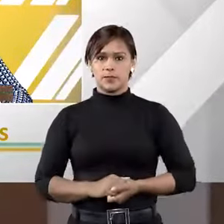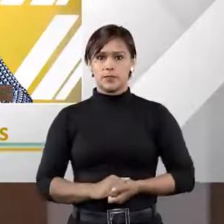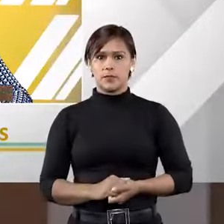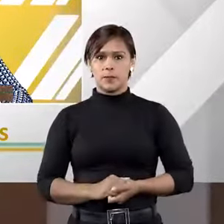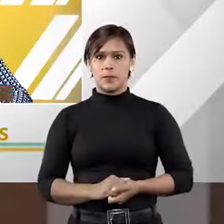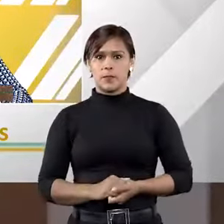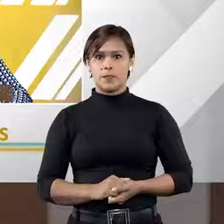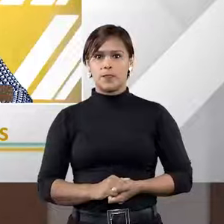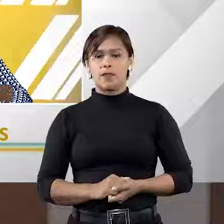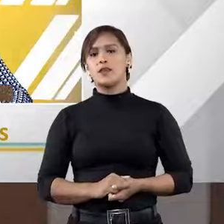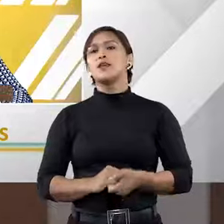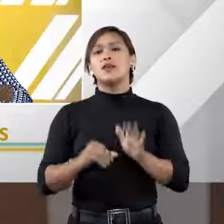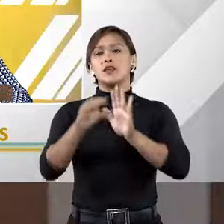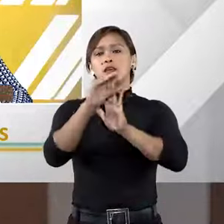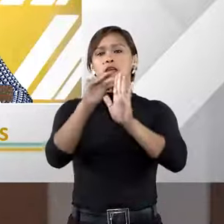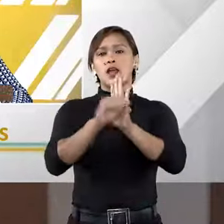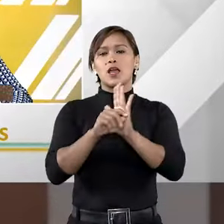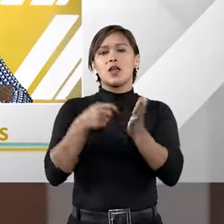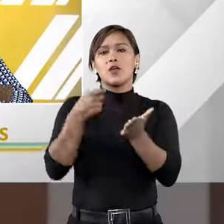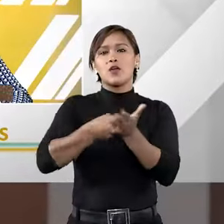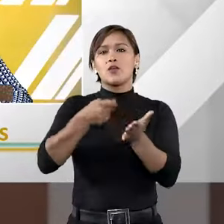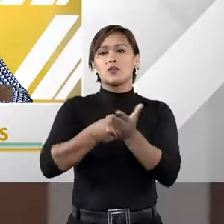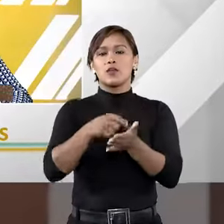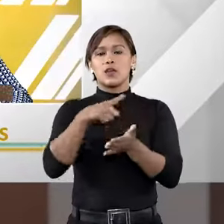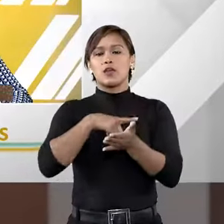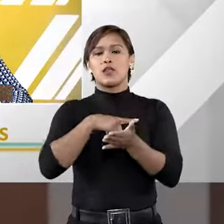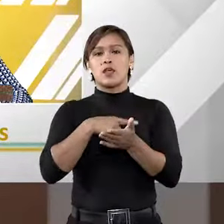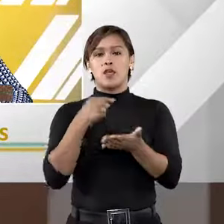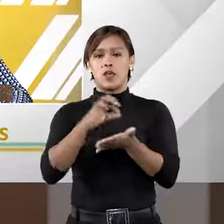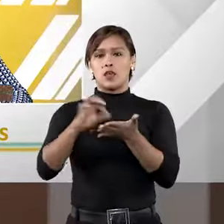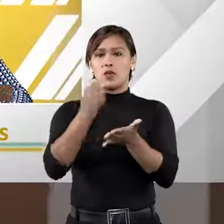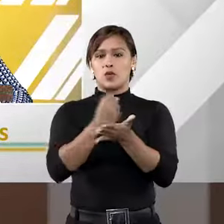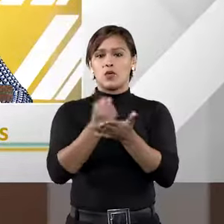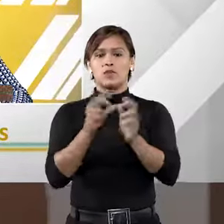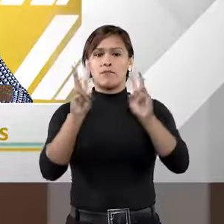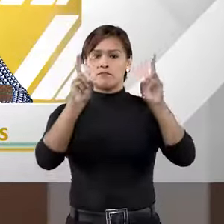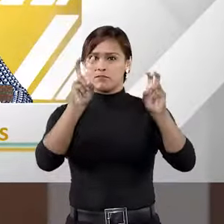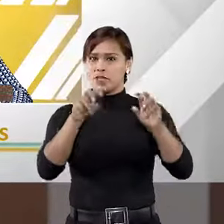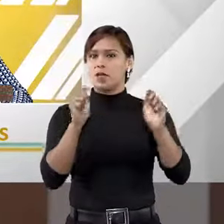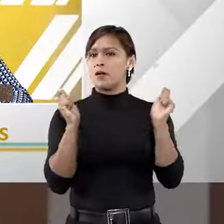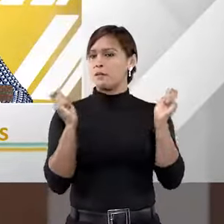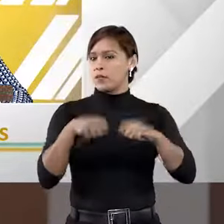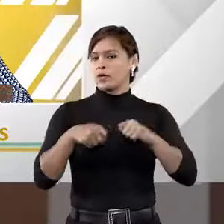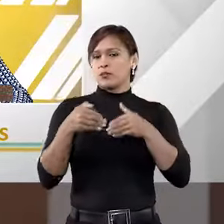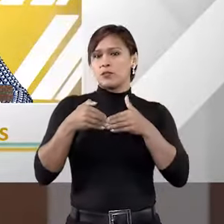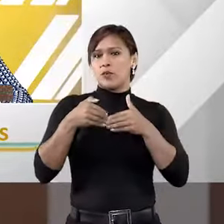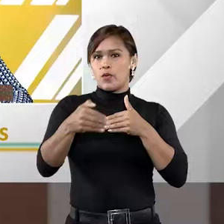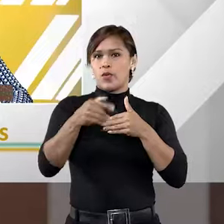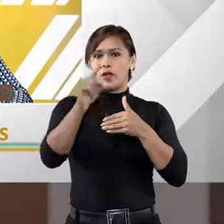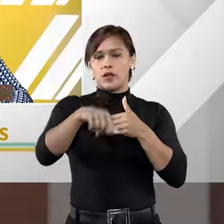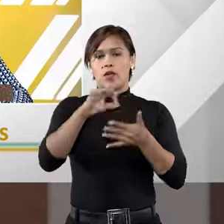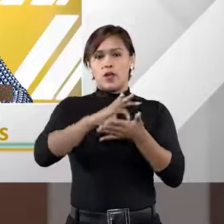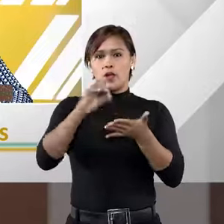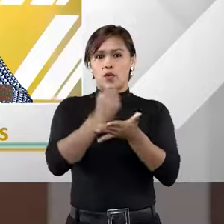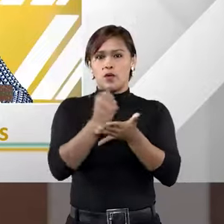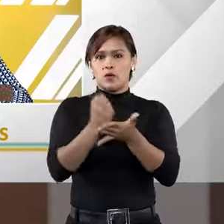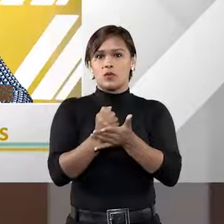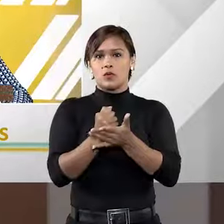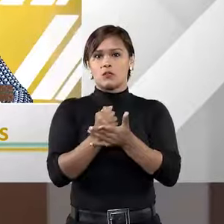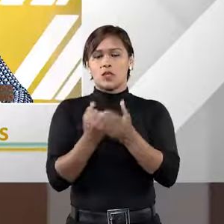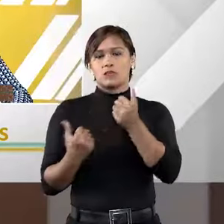E a cláusula compromissória prevista em contrato principal, ela pode ser estendida a um contrato